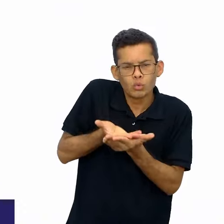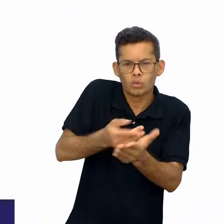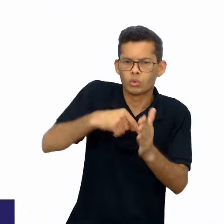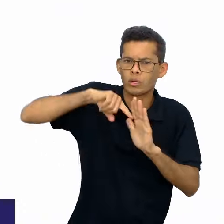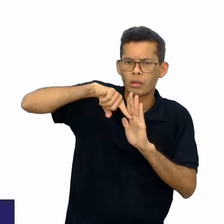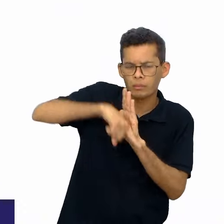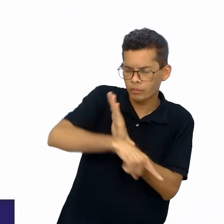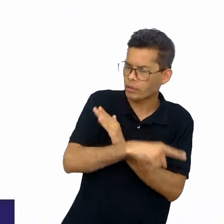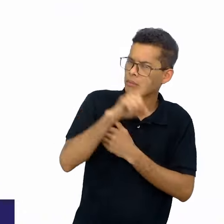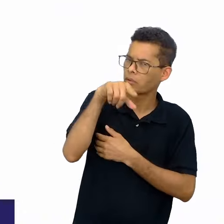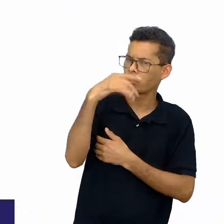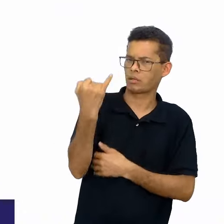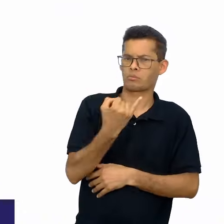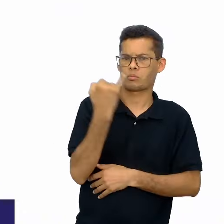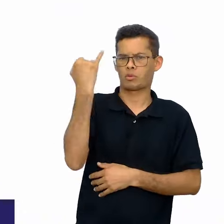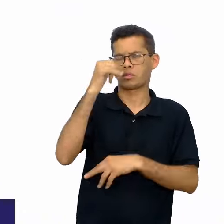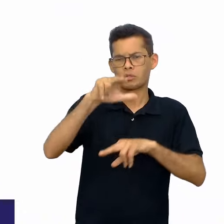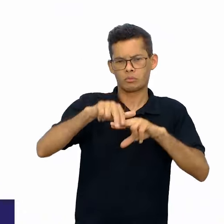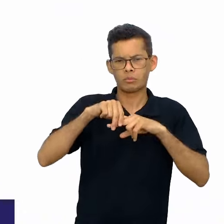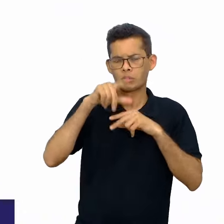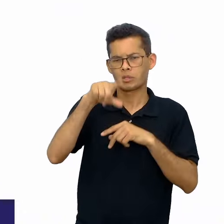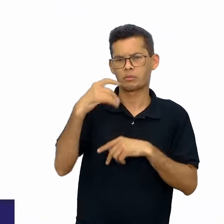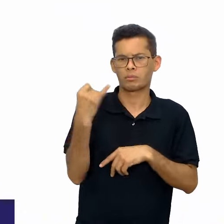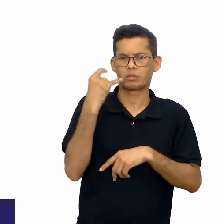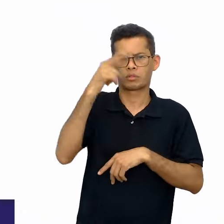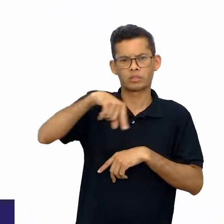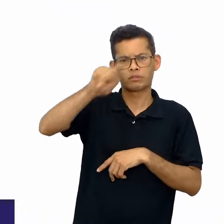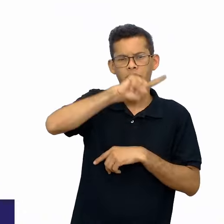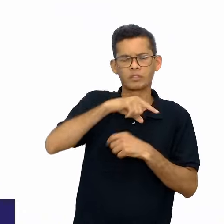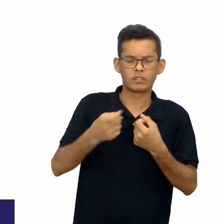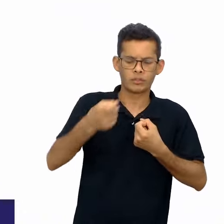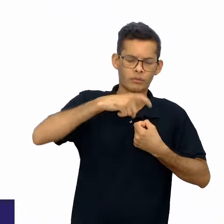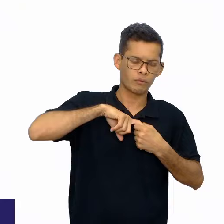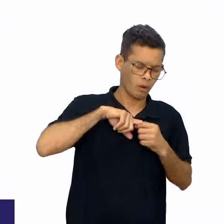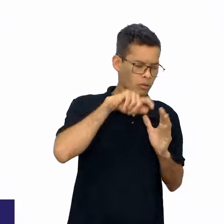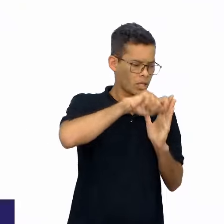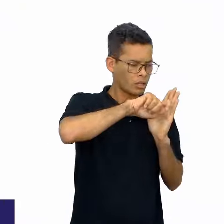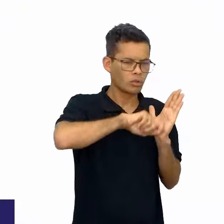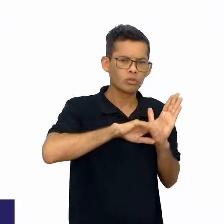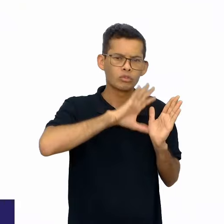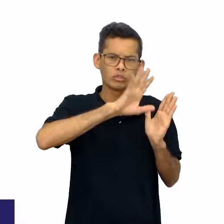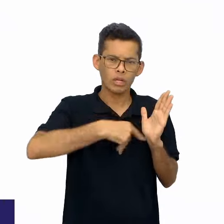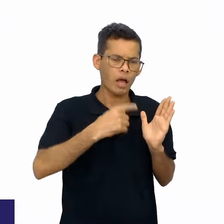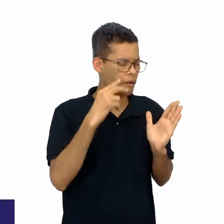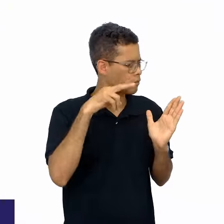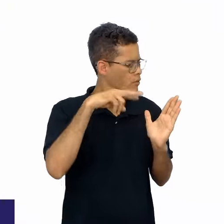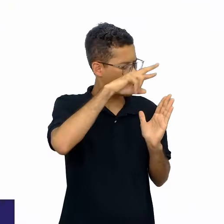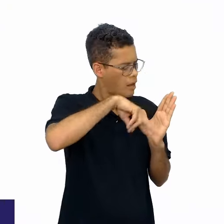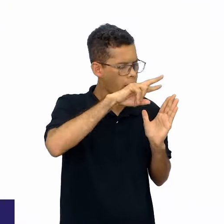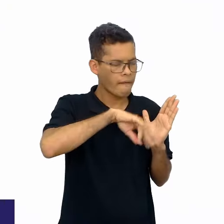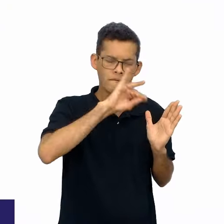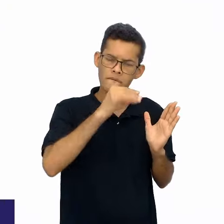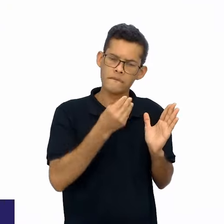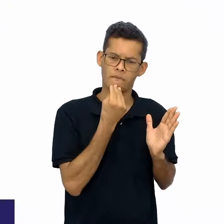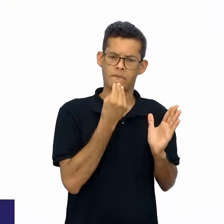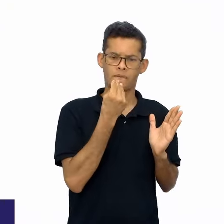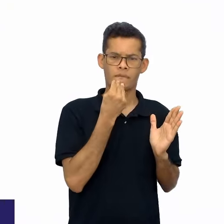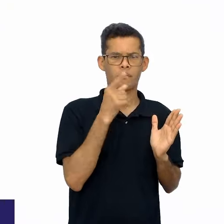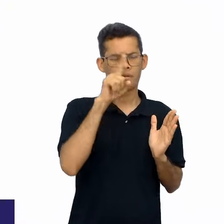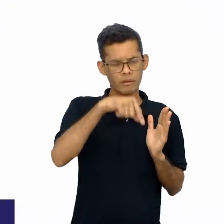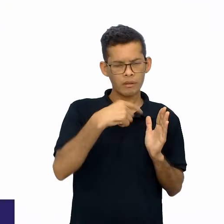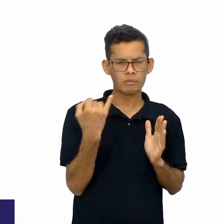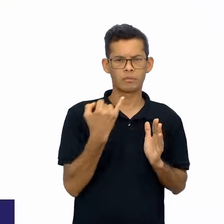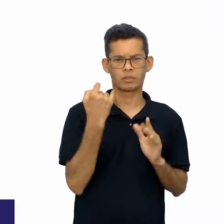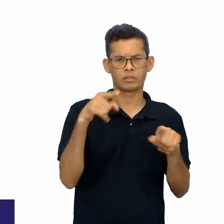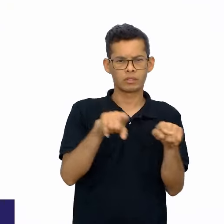importante, por isso, é importante que você retome as anotações dos conceitos relevantes discutidos nessa transmissão, bem como os